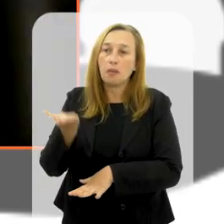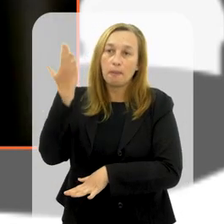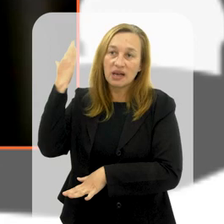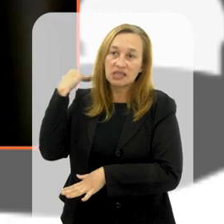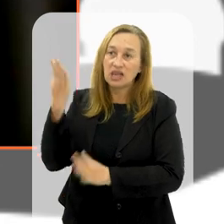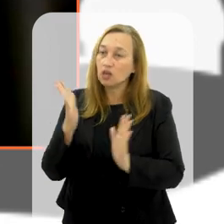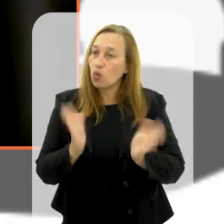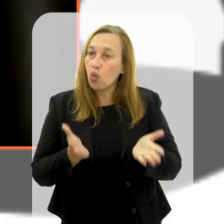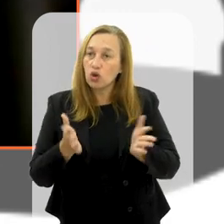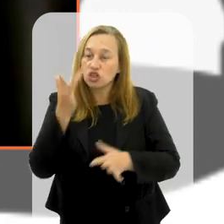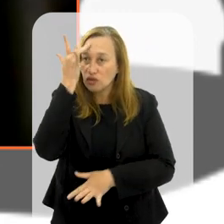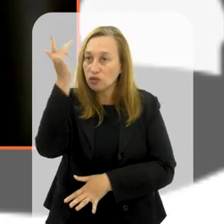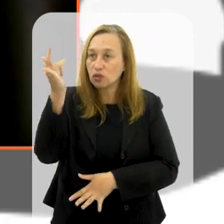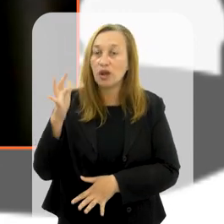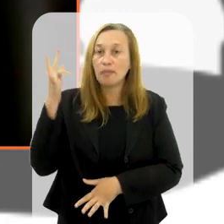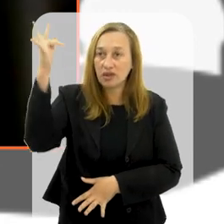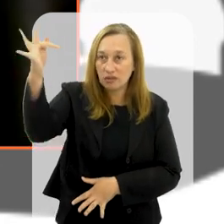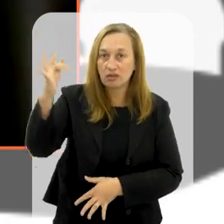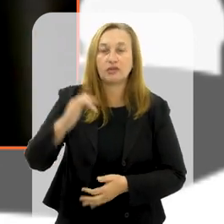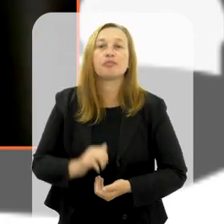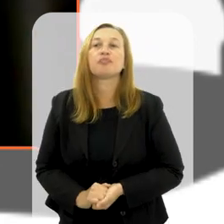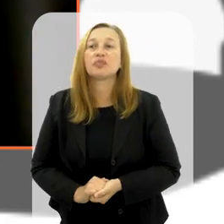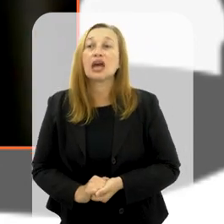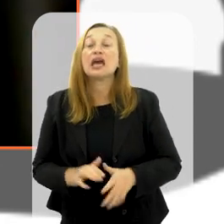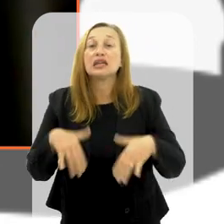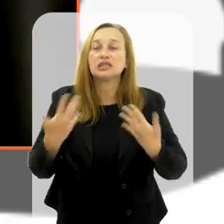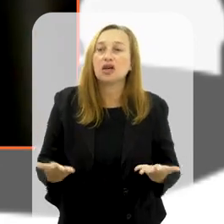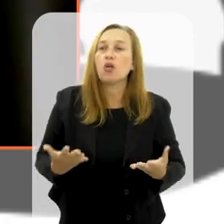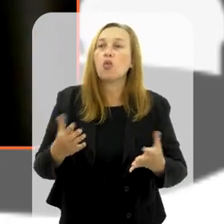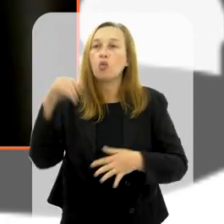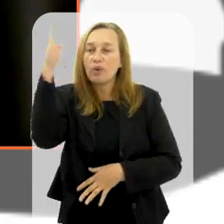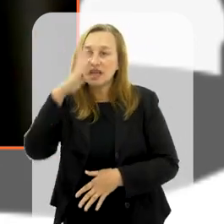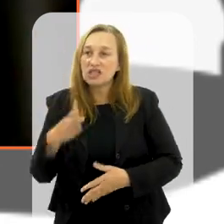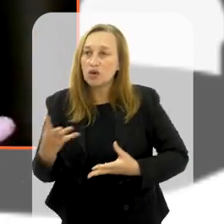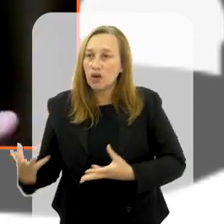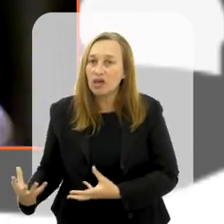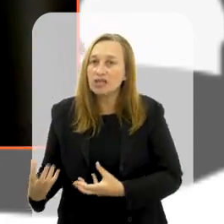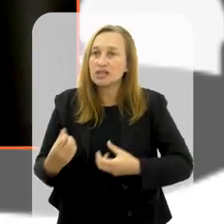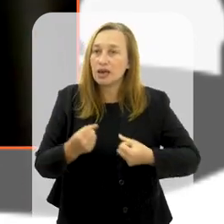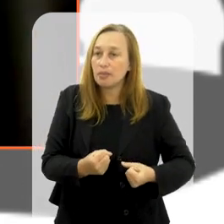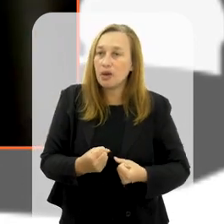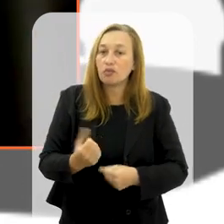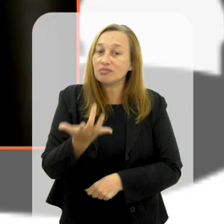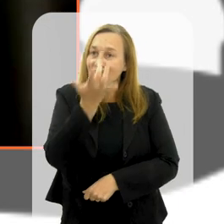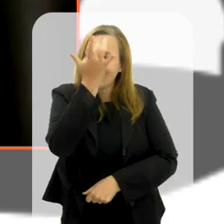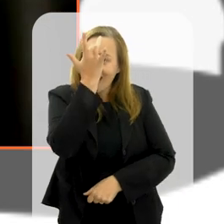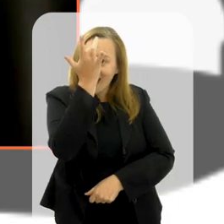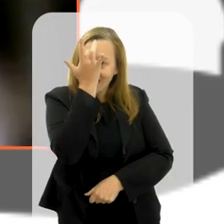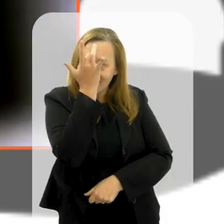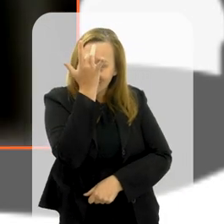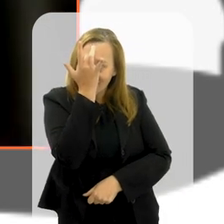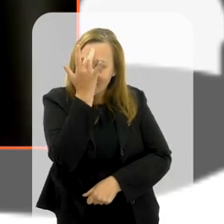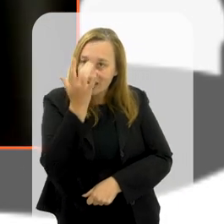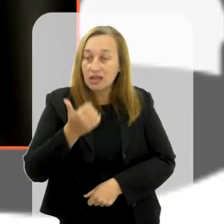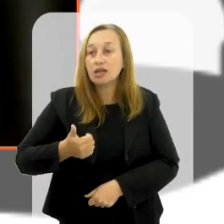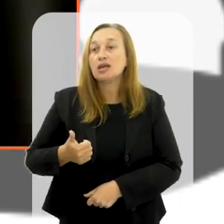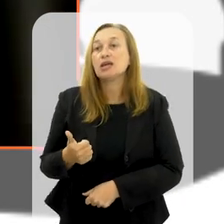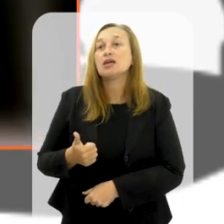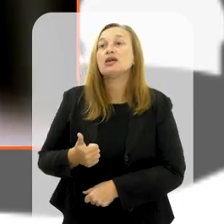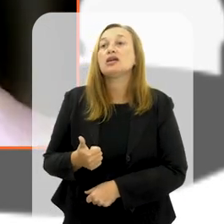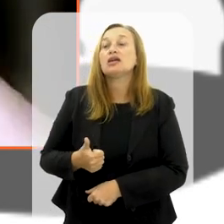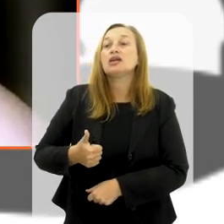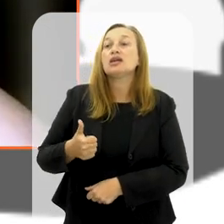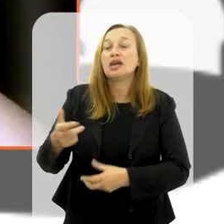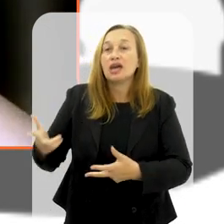preside hoje e o que vai presidir no ano que vem. Então, o Brasil recebeu o bastão da Índia, que tinha recebido